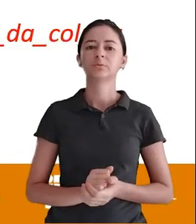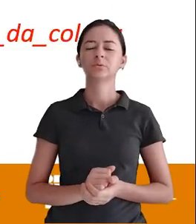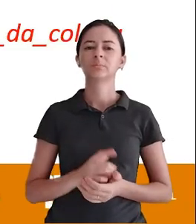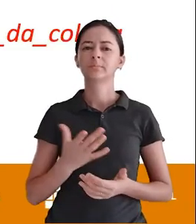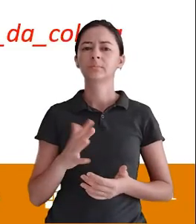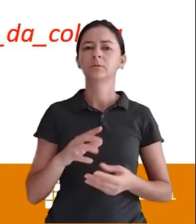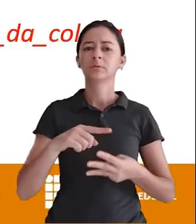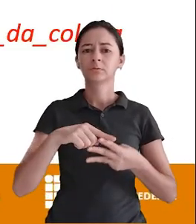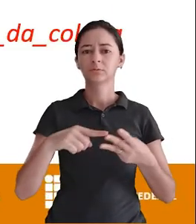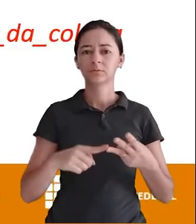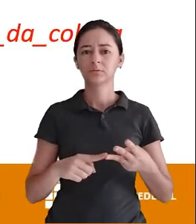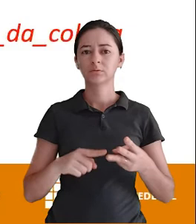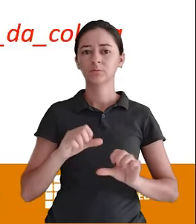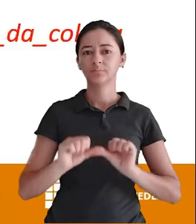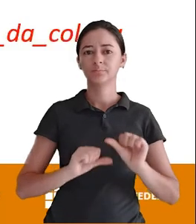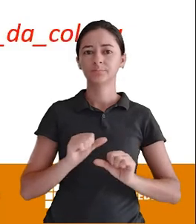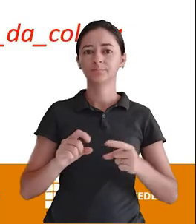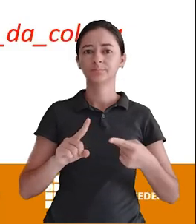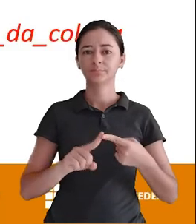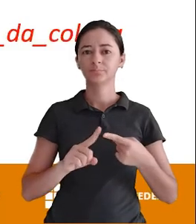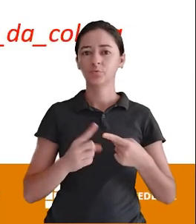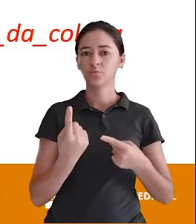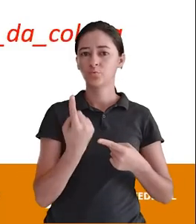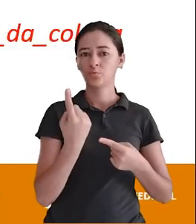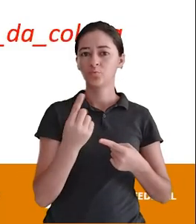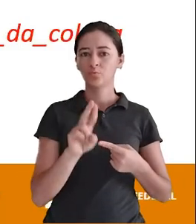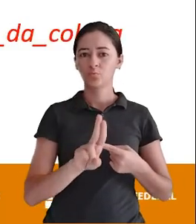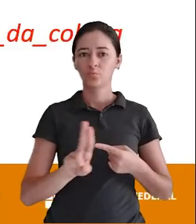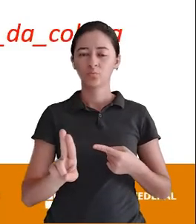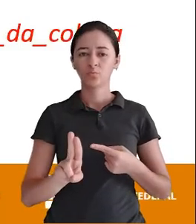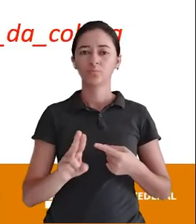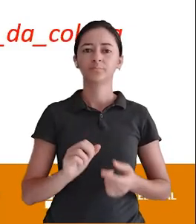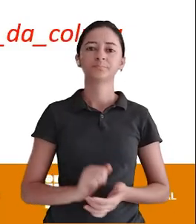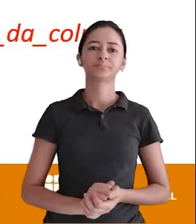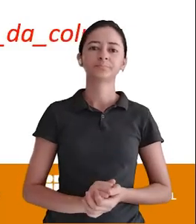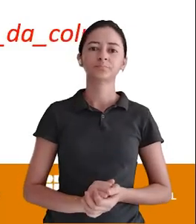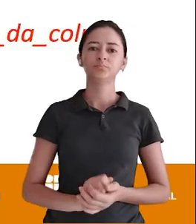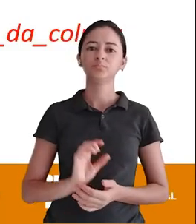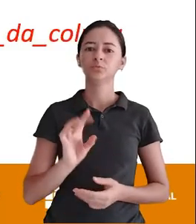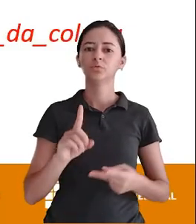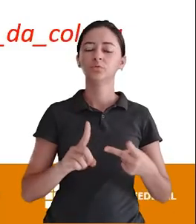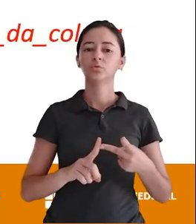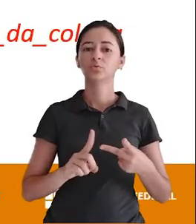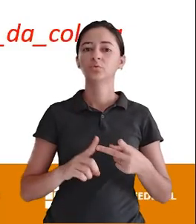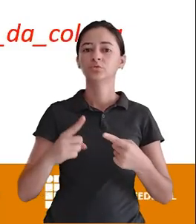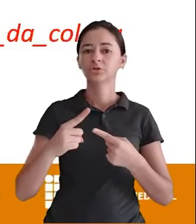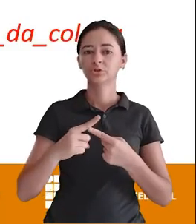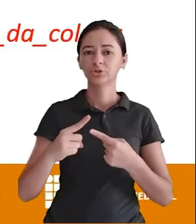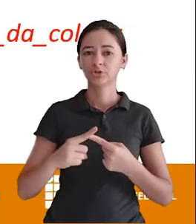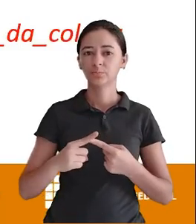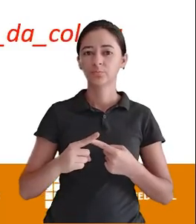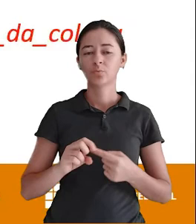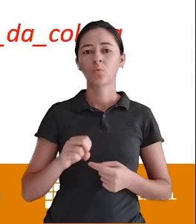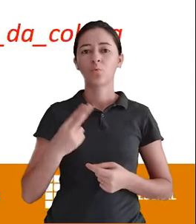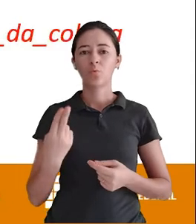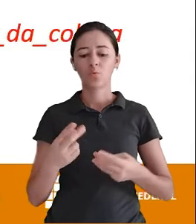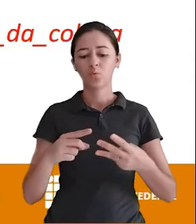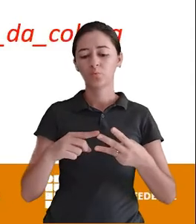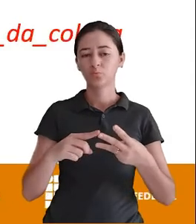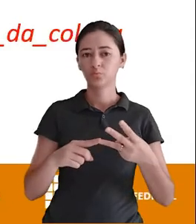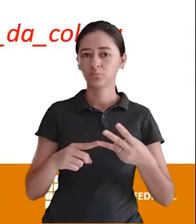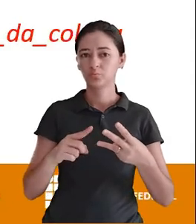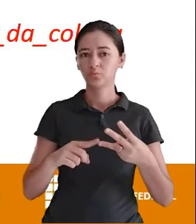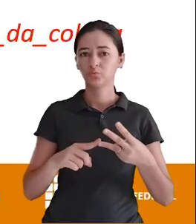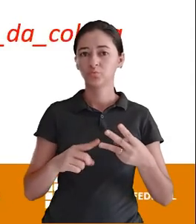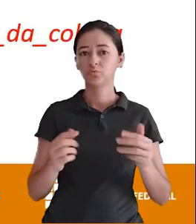verdade Três Eu consigo alterar Só o nome Do atributo Eu consigo alterar Só o tipo Ou eu posso Alterar os dois Eu posso